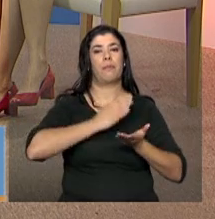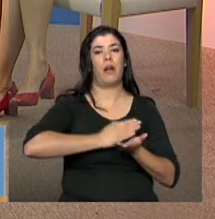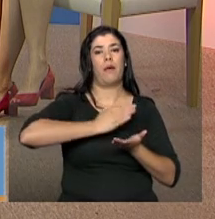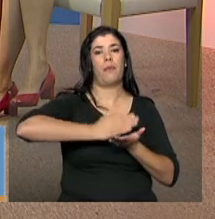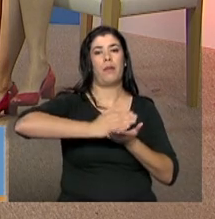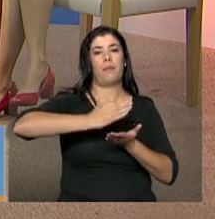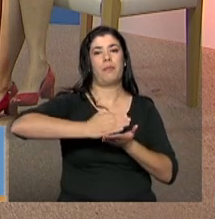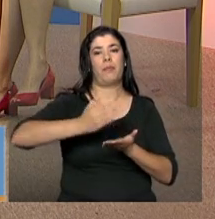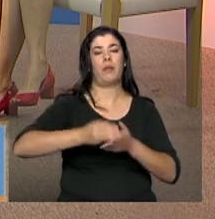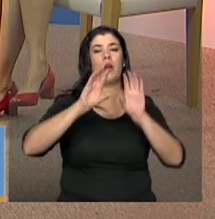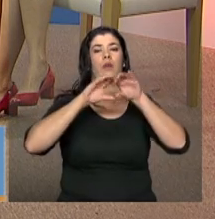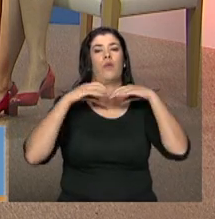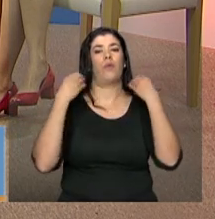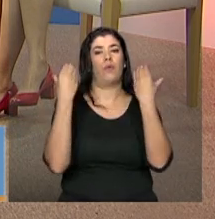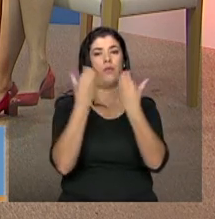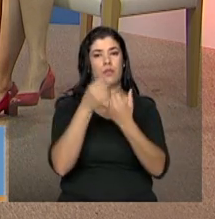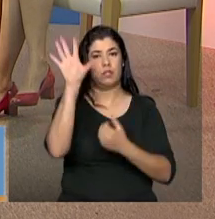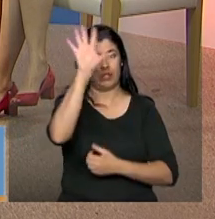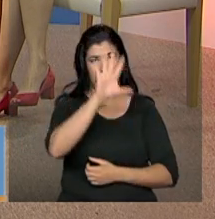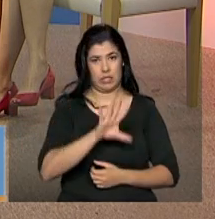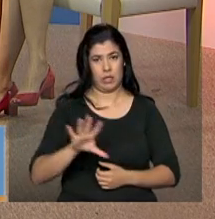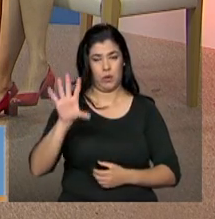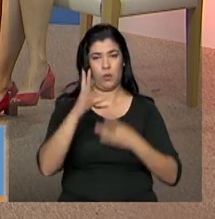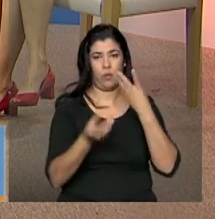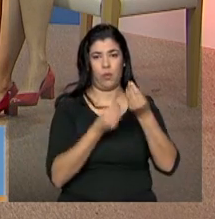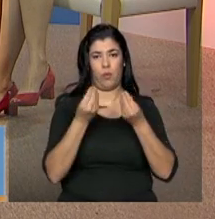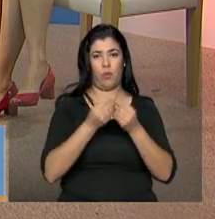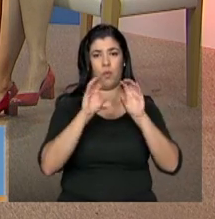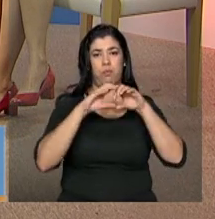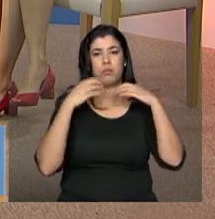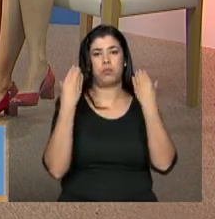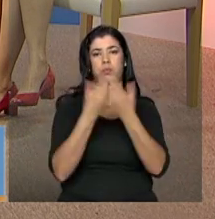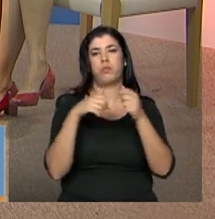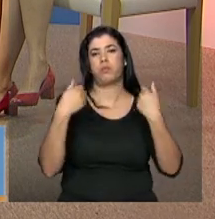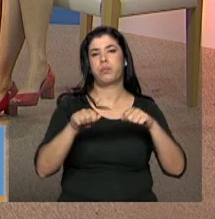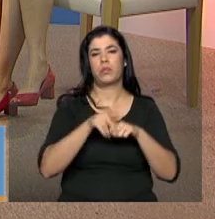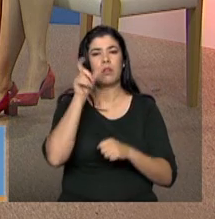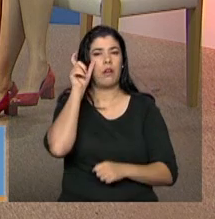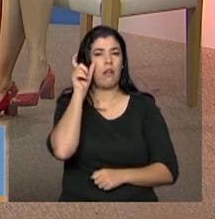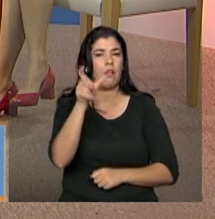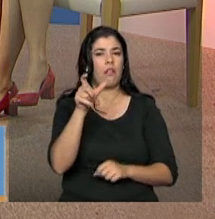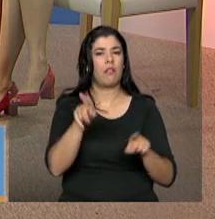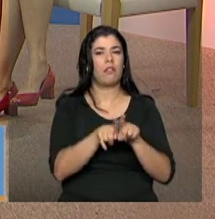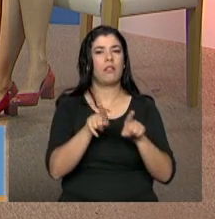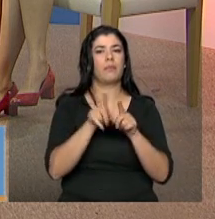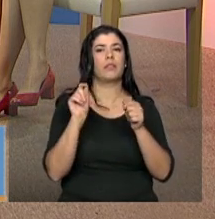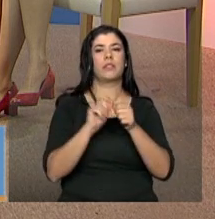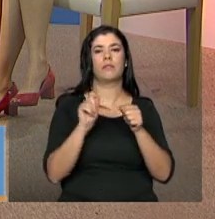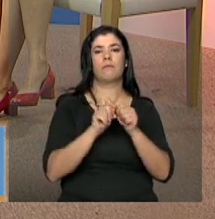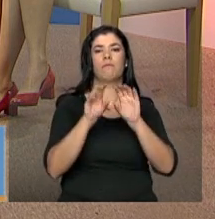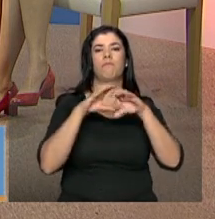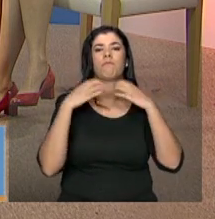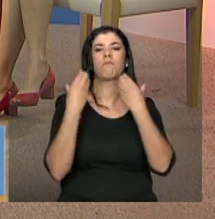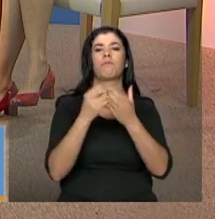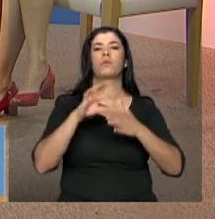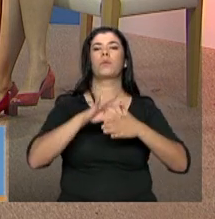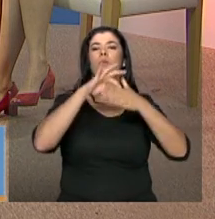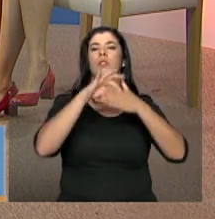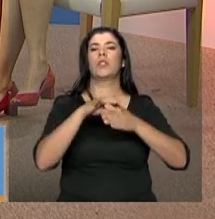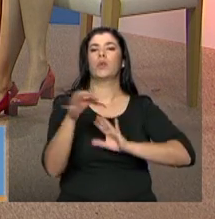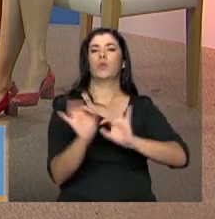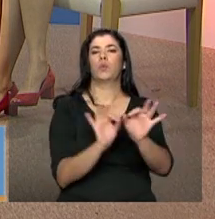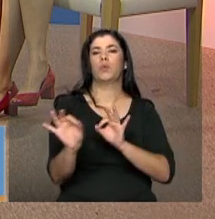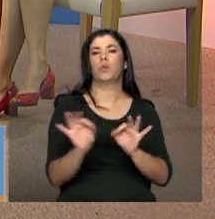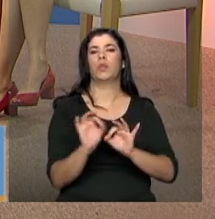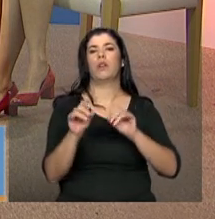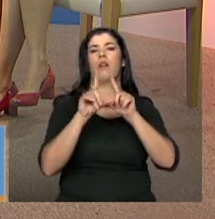conferência. Lá ele diz tudo que um conselho deve observar para poder realizar sua conferência, em termos de estrutura, em termos